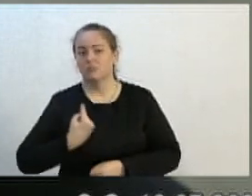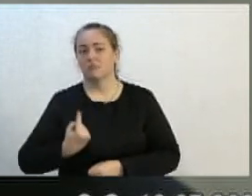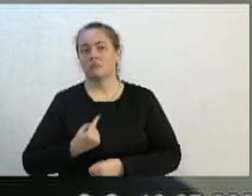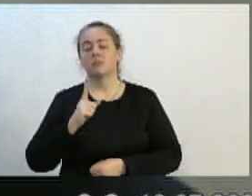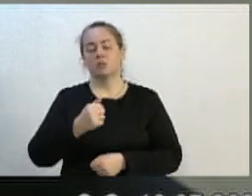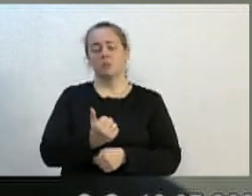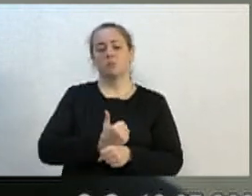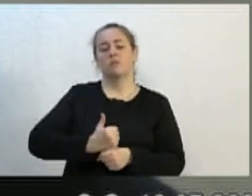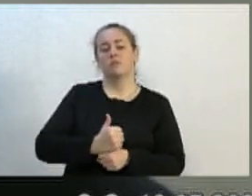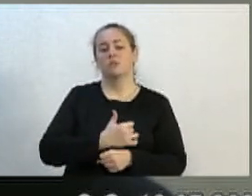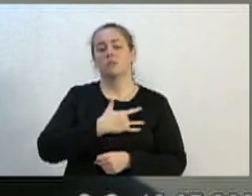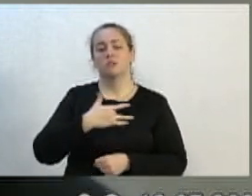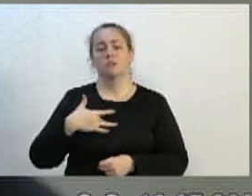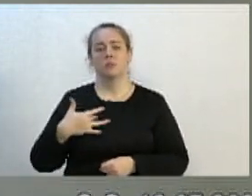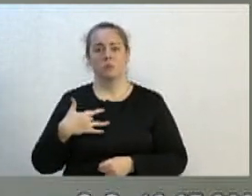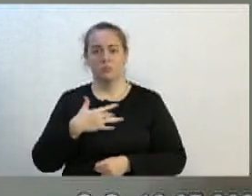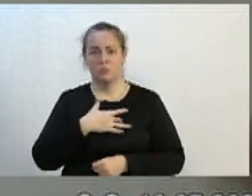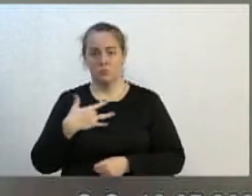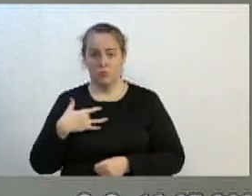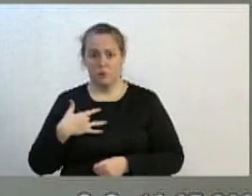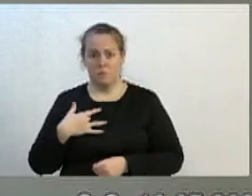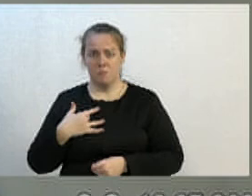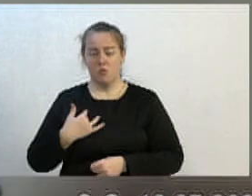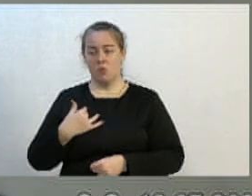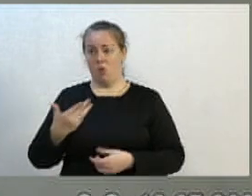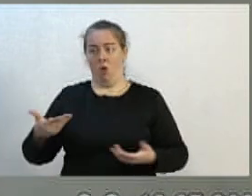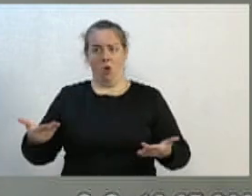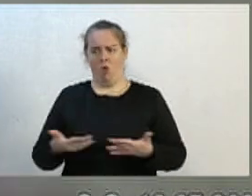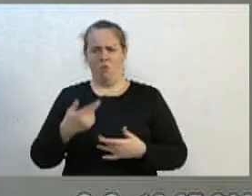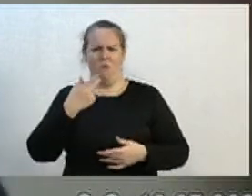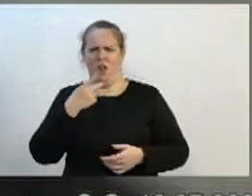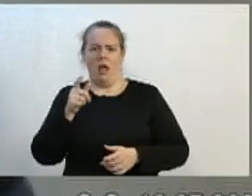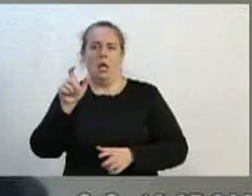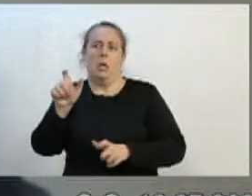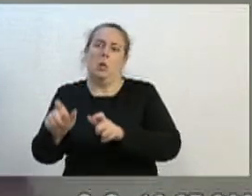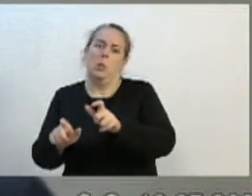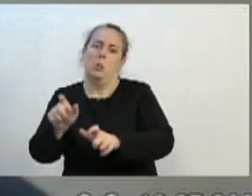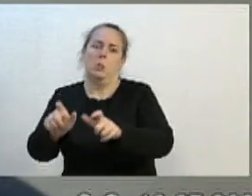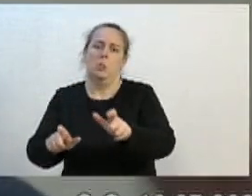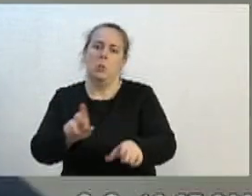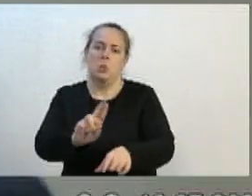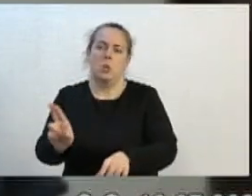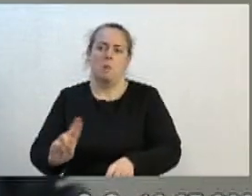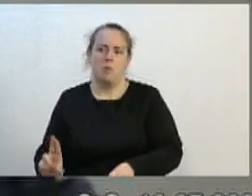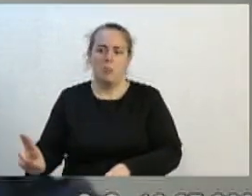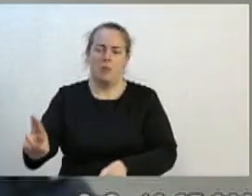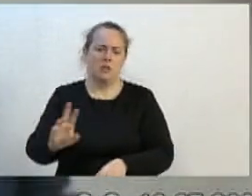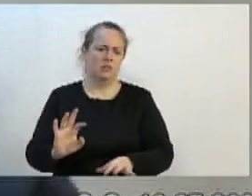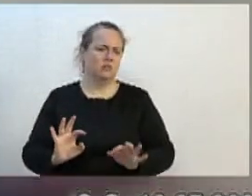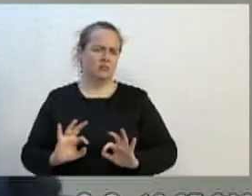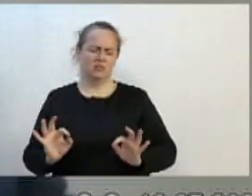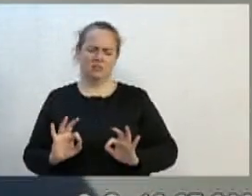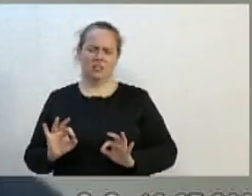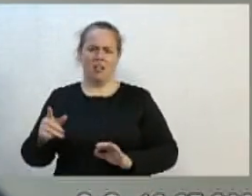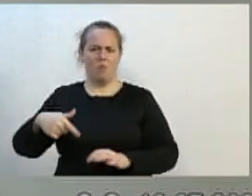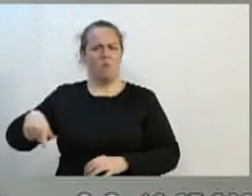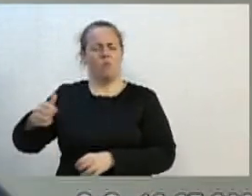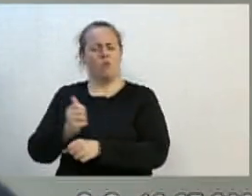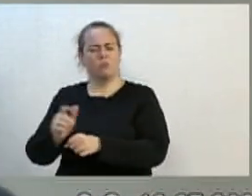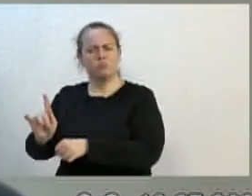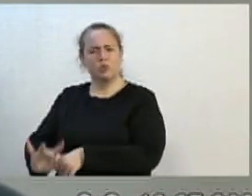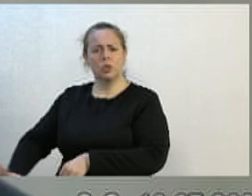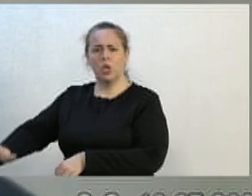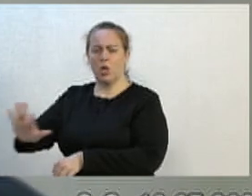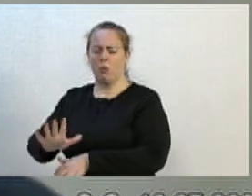profissionais da saúde. E eu não vou aqui identificar nenhum segmento dentro desse contexto dos profissionais da saúde para não